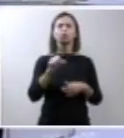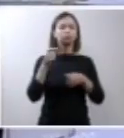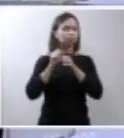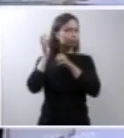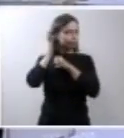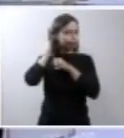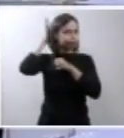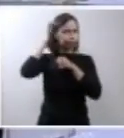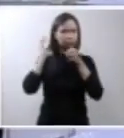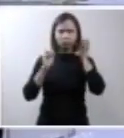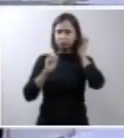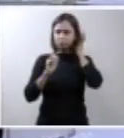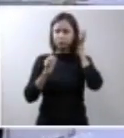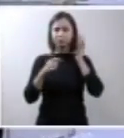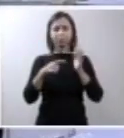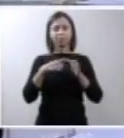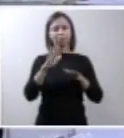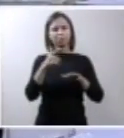24º